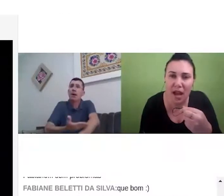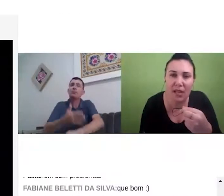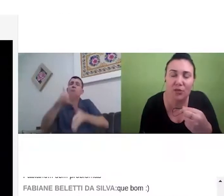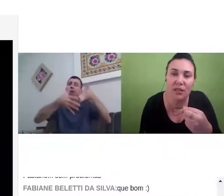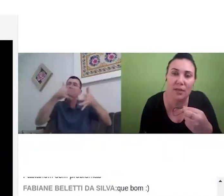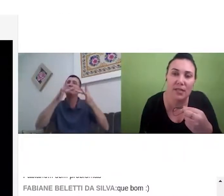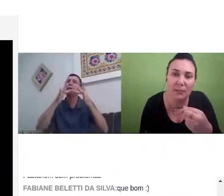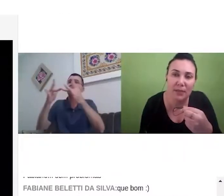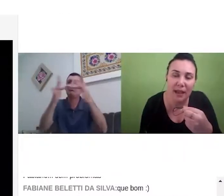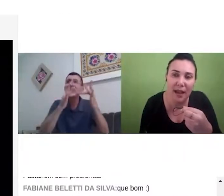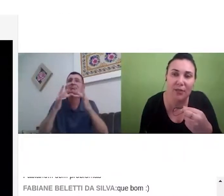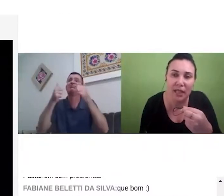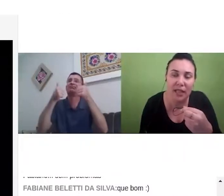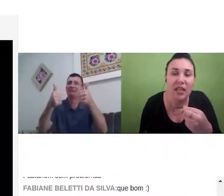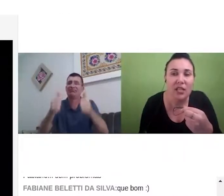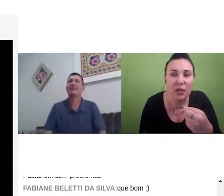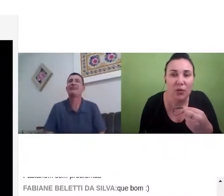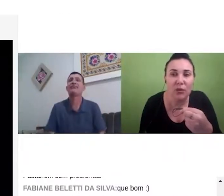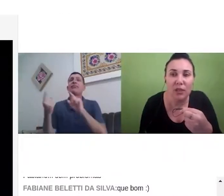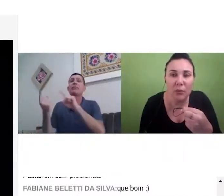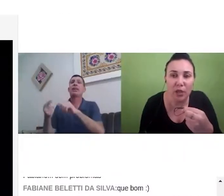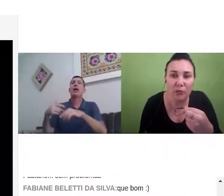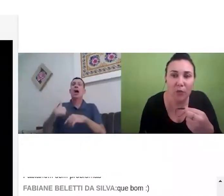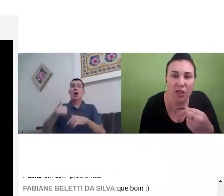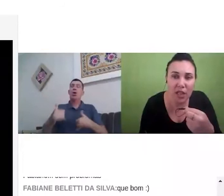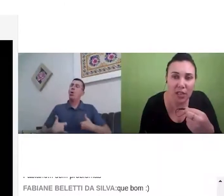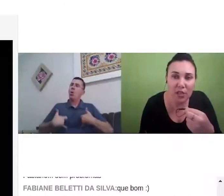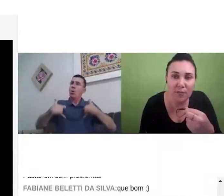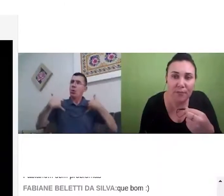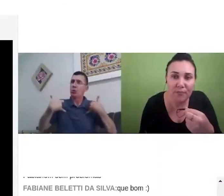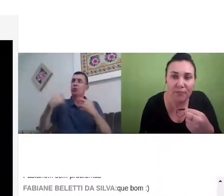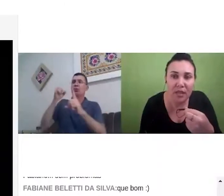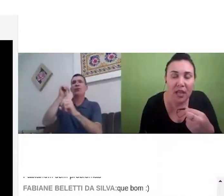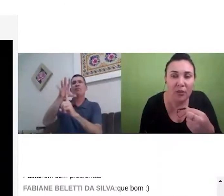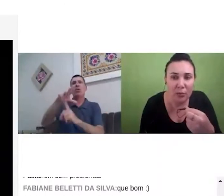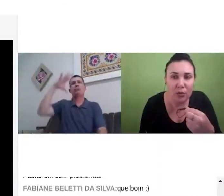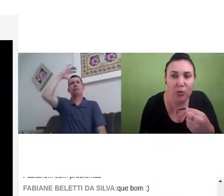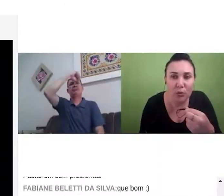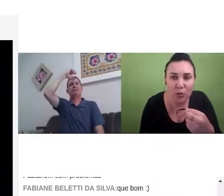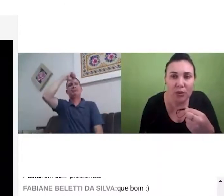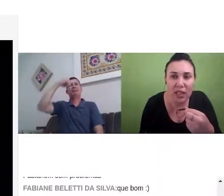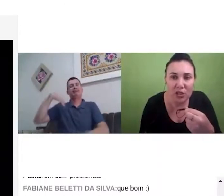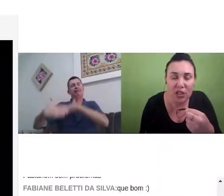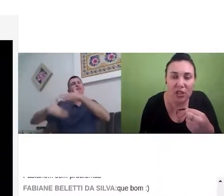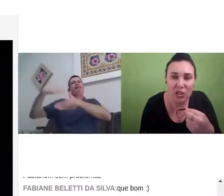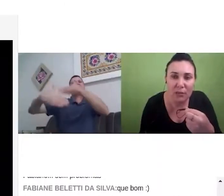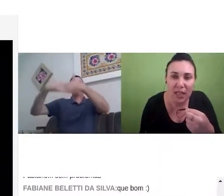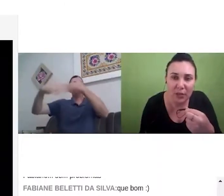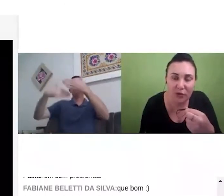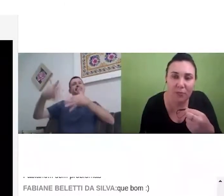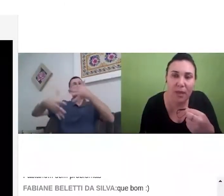acostumado, já está mais adaptado, né, já tem um contato maior com a gente, eu tenho muito orgulho, né, de